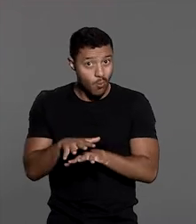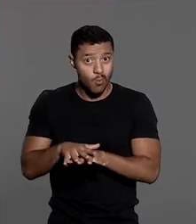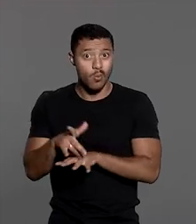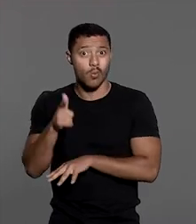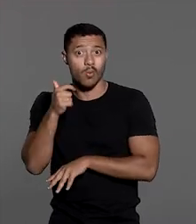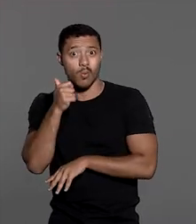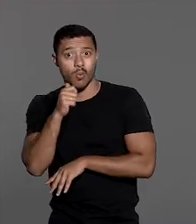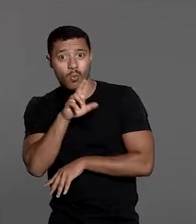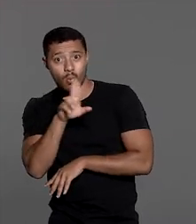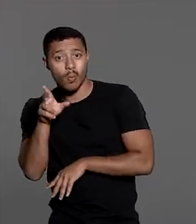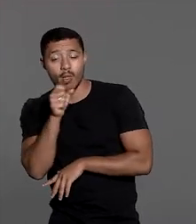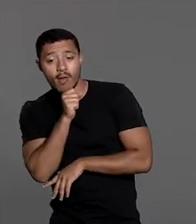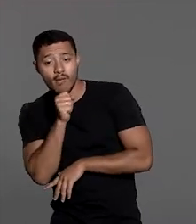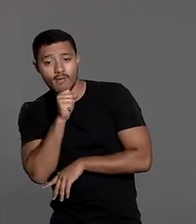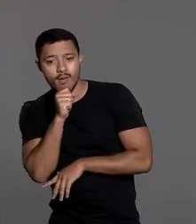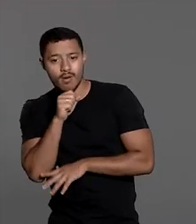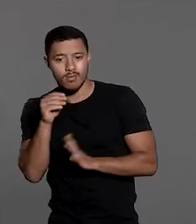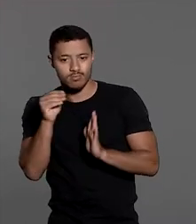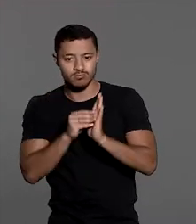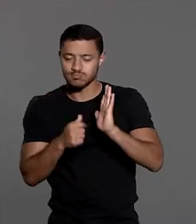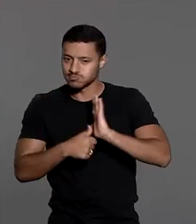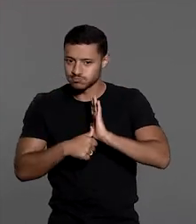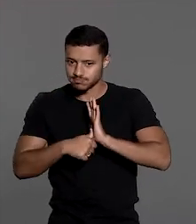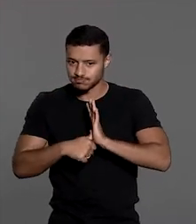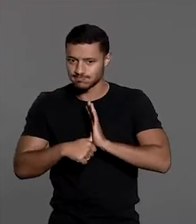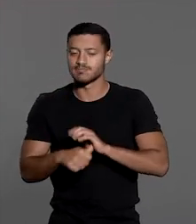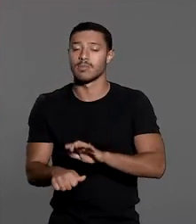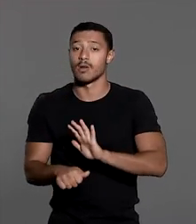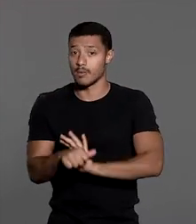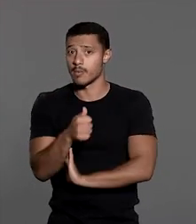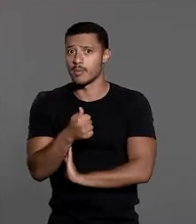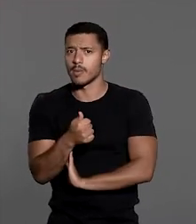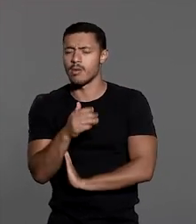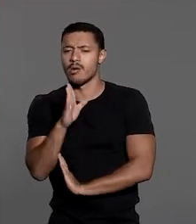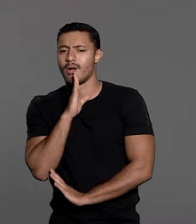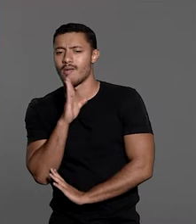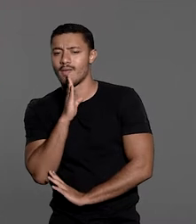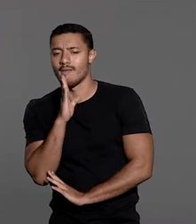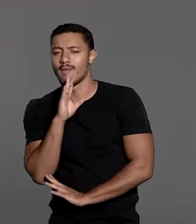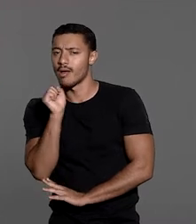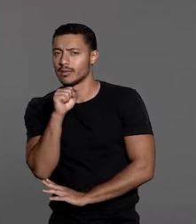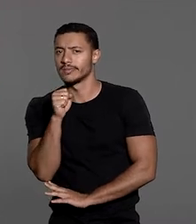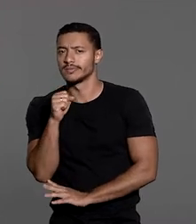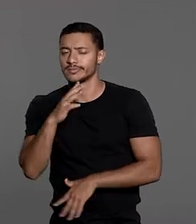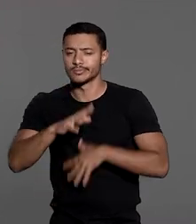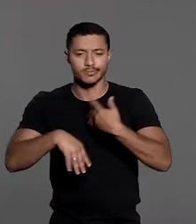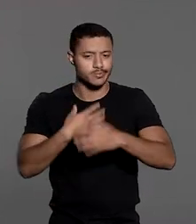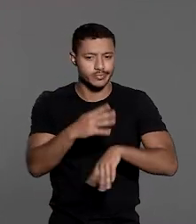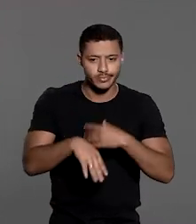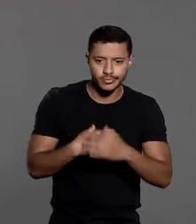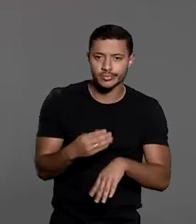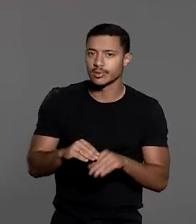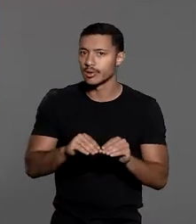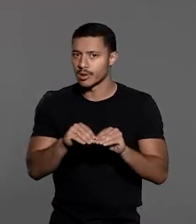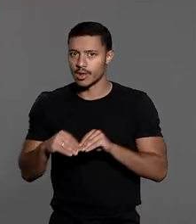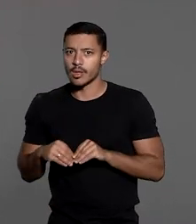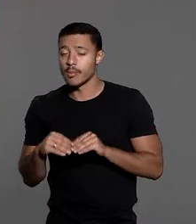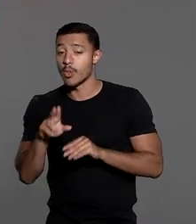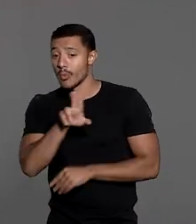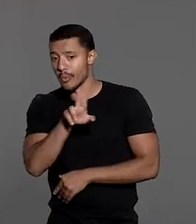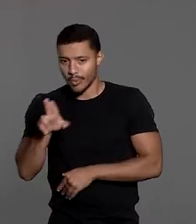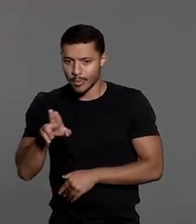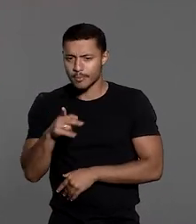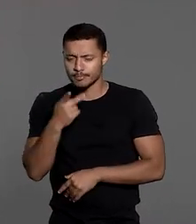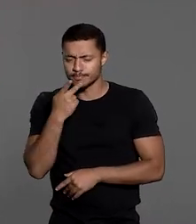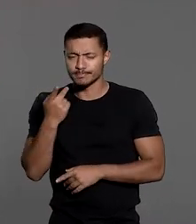da avó materna no registro civil. A primeira instância reconheceu a confusão trazida pelo homônimo, mas